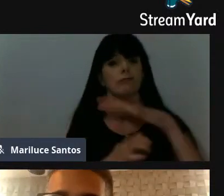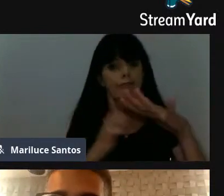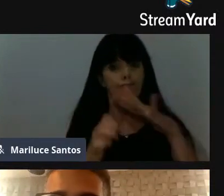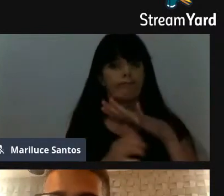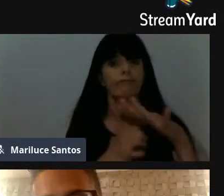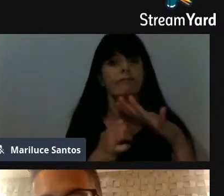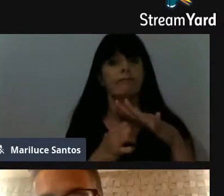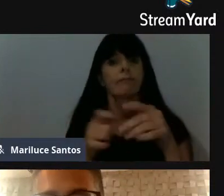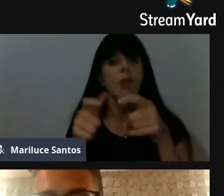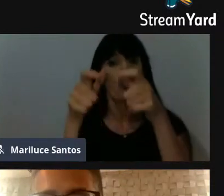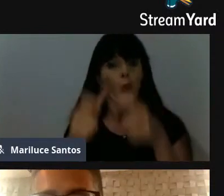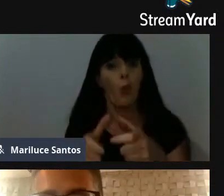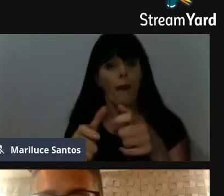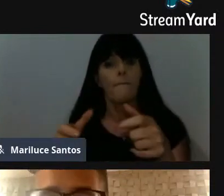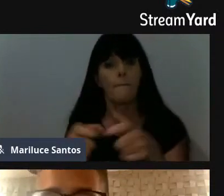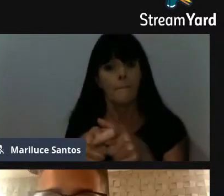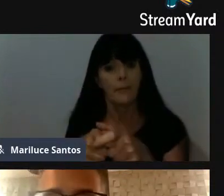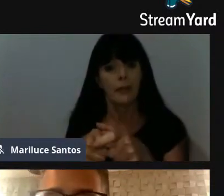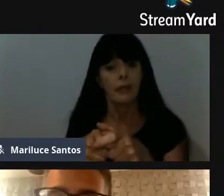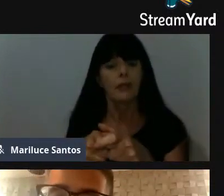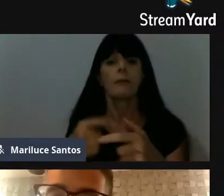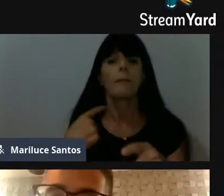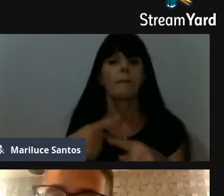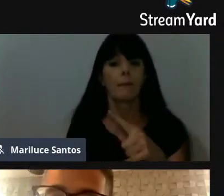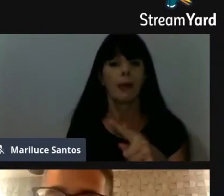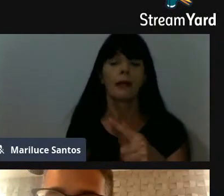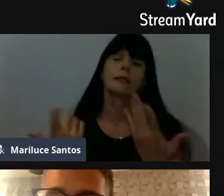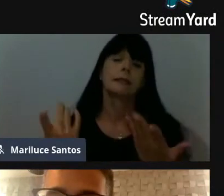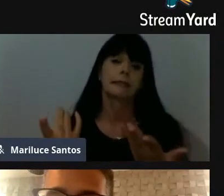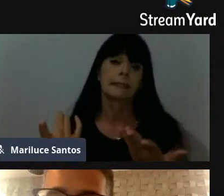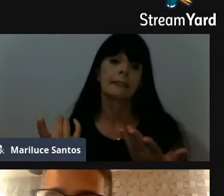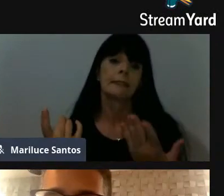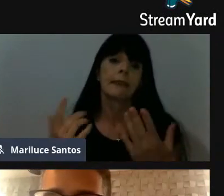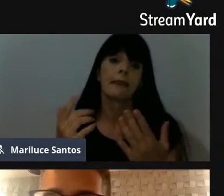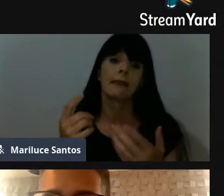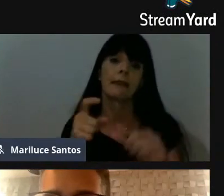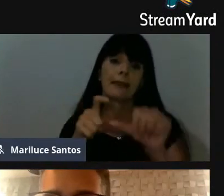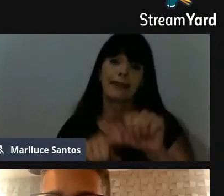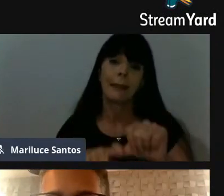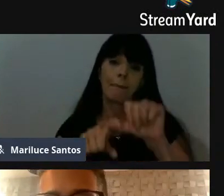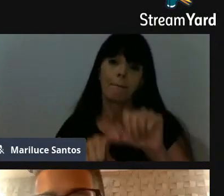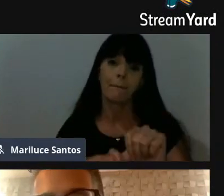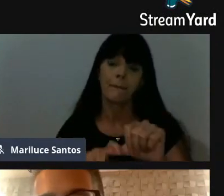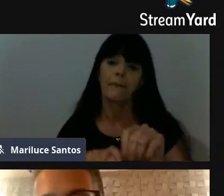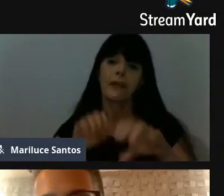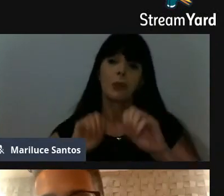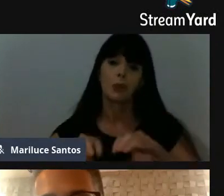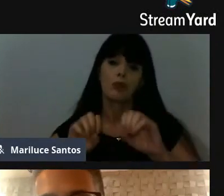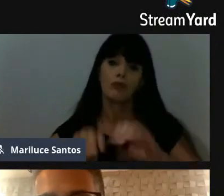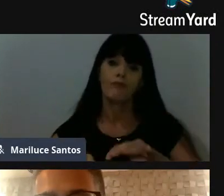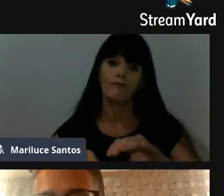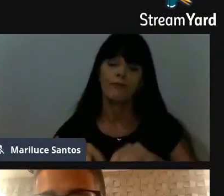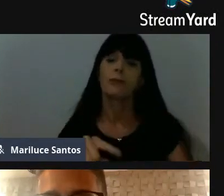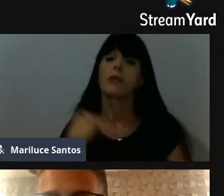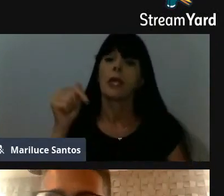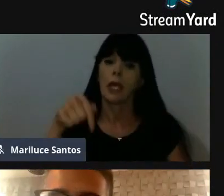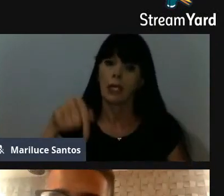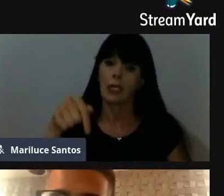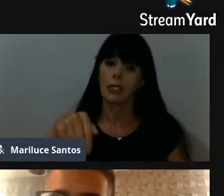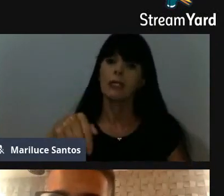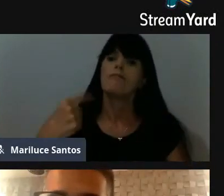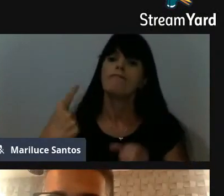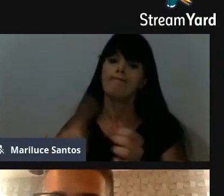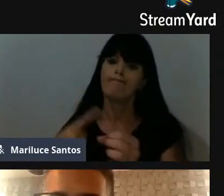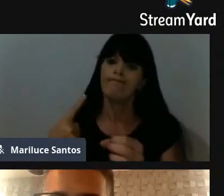a única coisa, e até puxando para a educação, o que a nossa cidade precisa para poder fazer diferença,